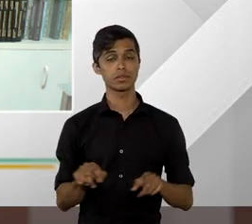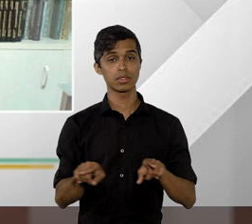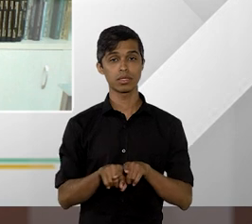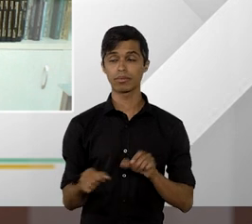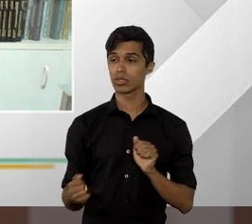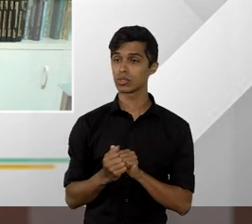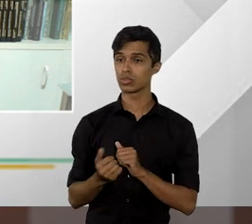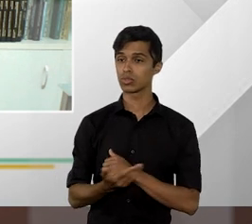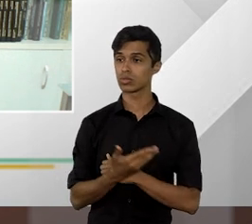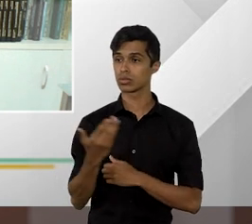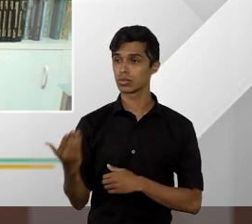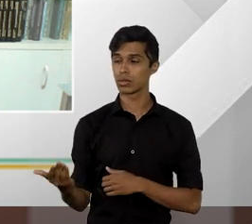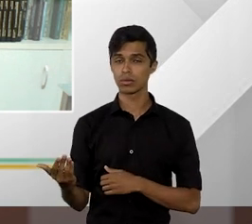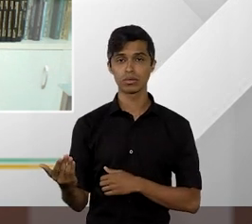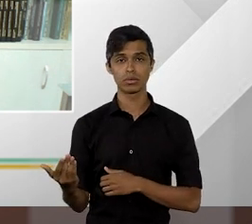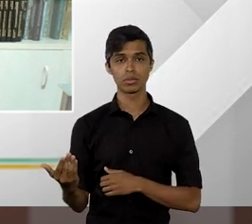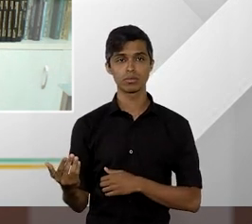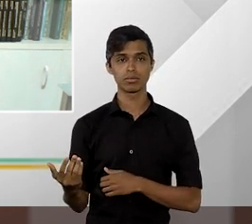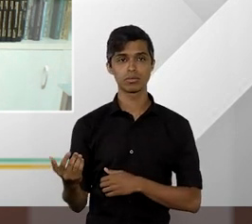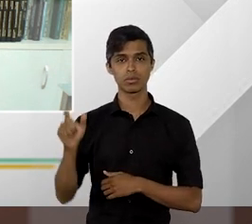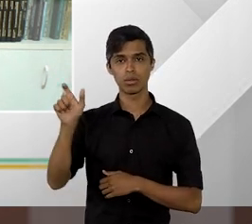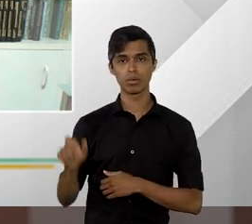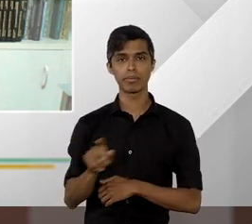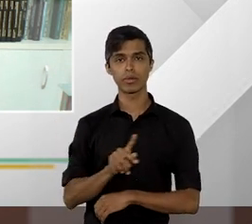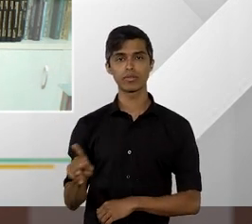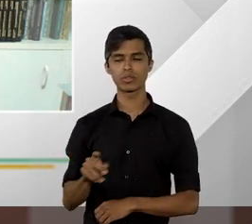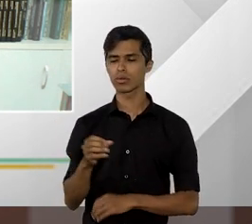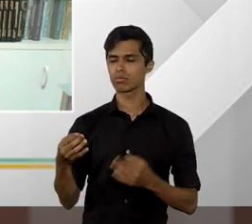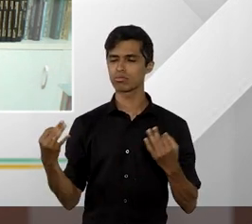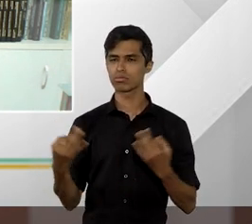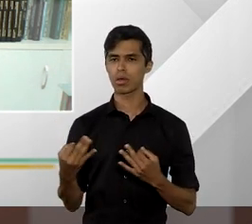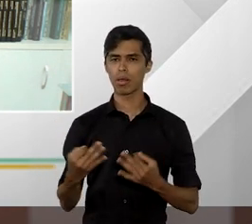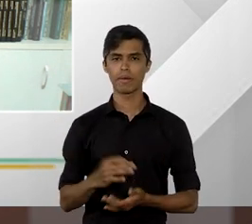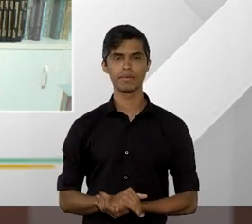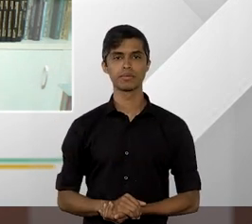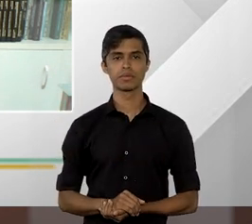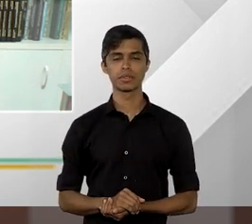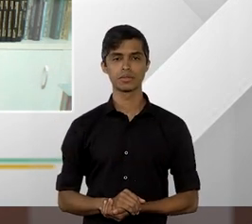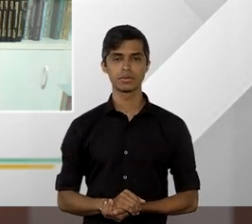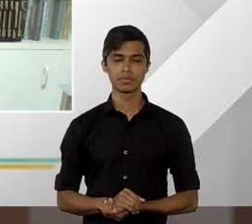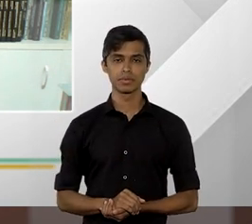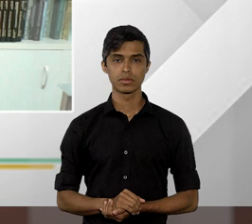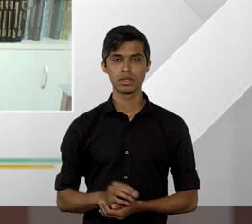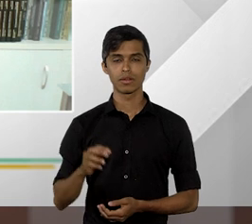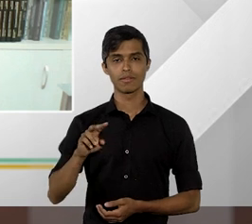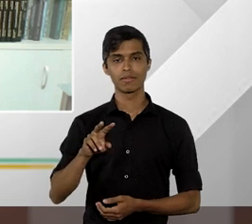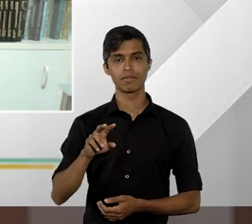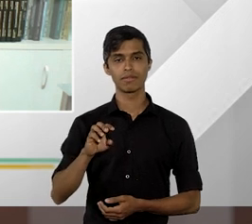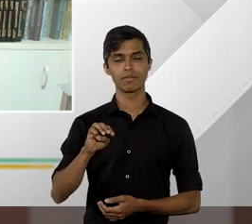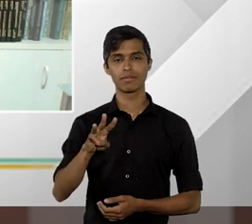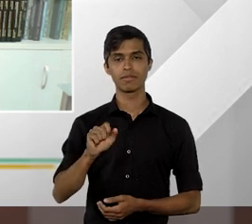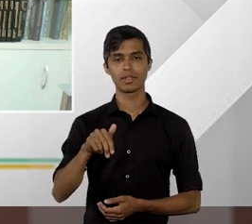ao lado de um dos nossos grandes professores, um dos maiores juristas do país, professor Vambier.